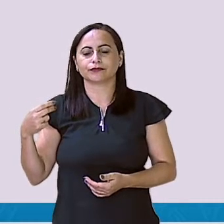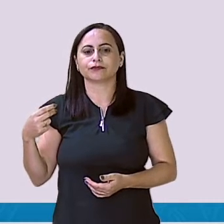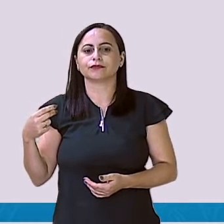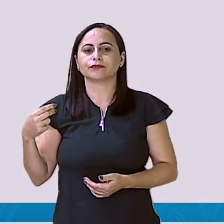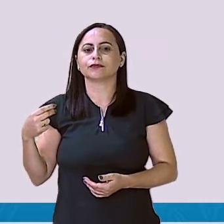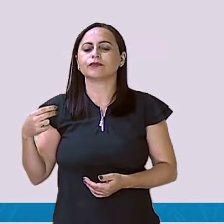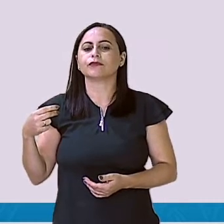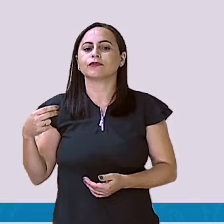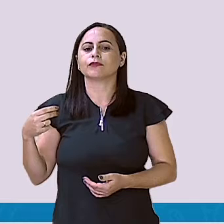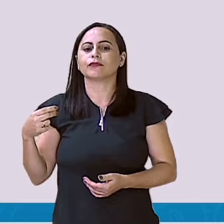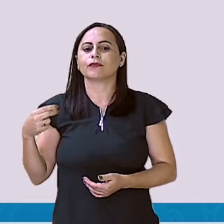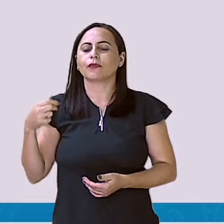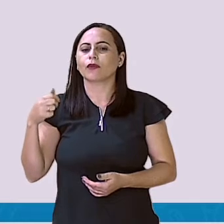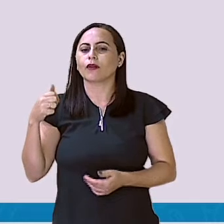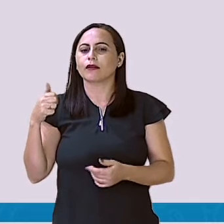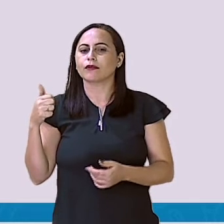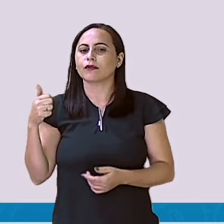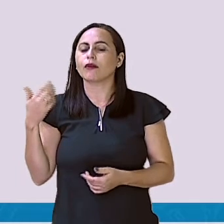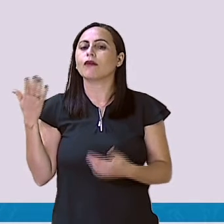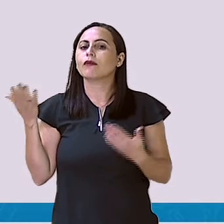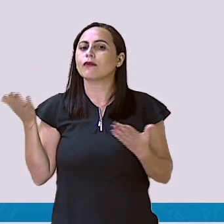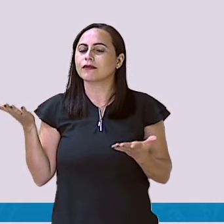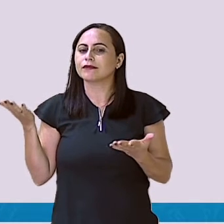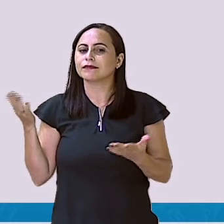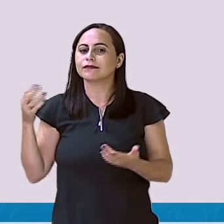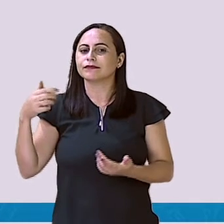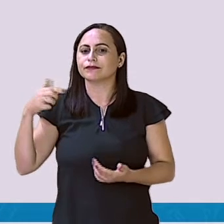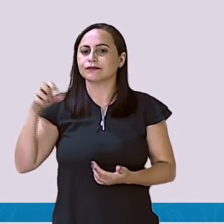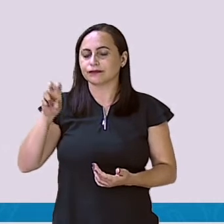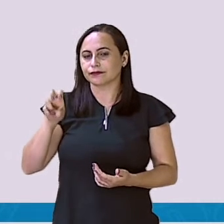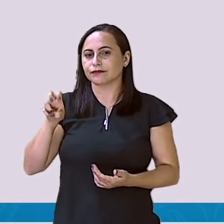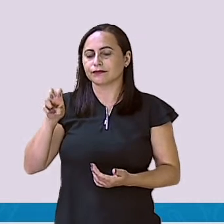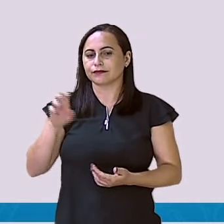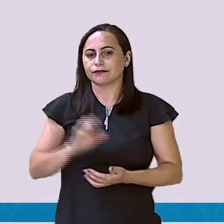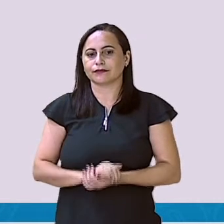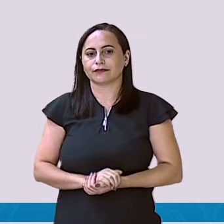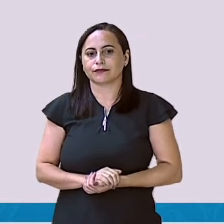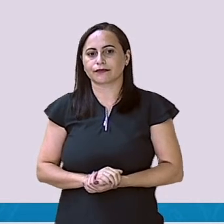10, 11, 12. Quanto que me sobrou? 5.